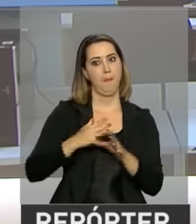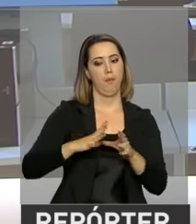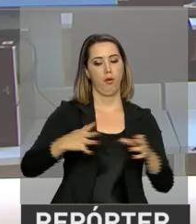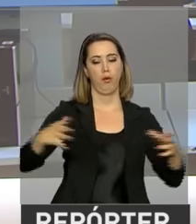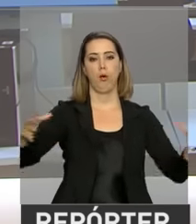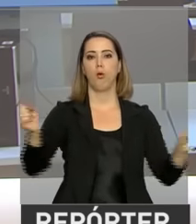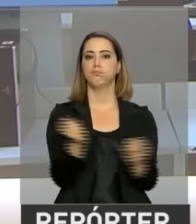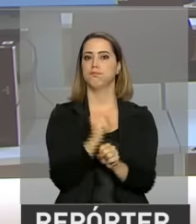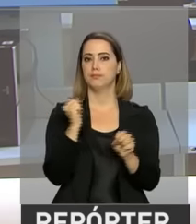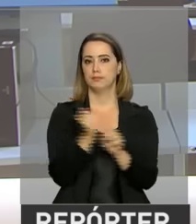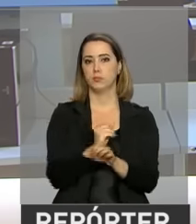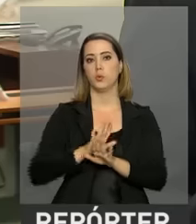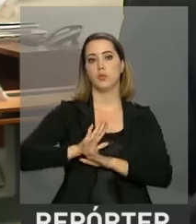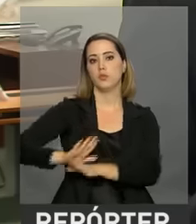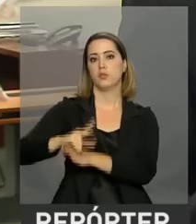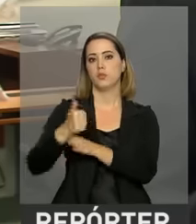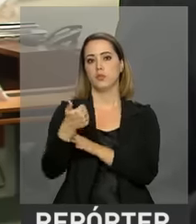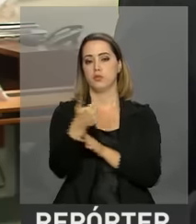milhões de pessoas.